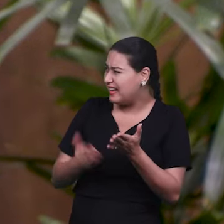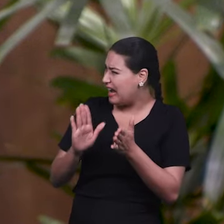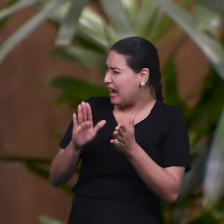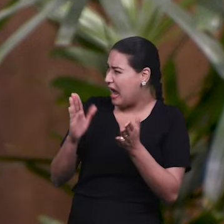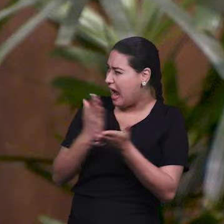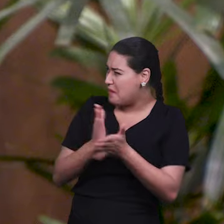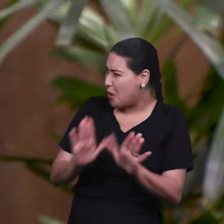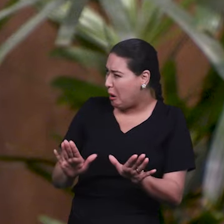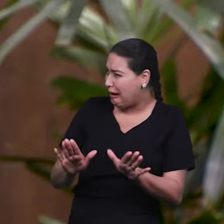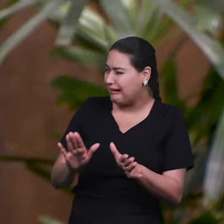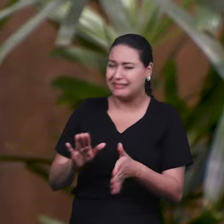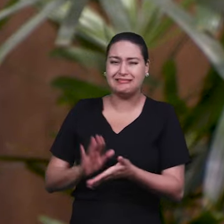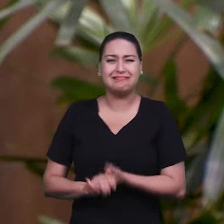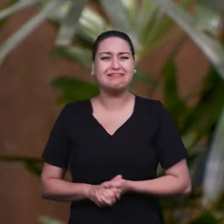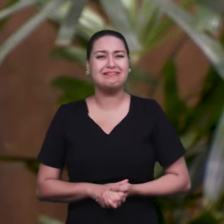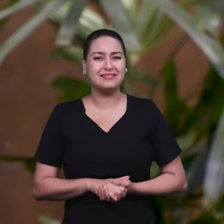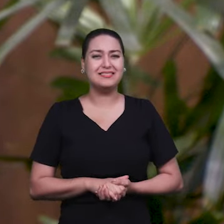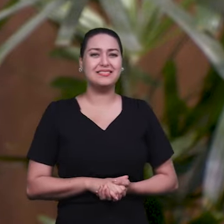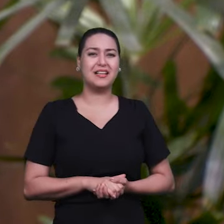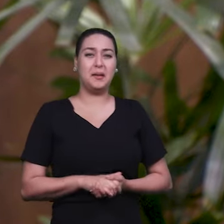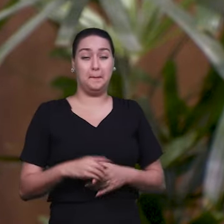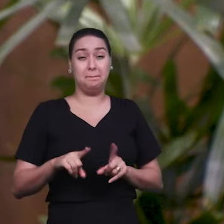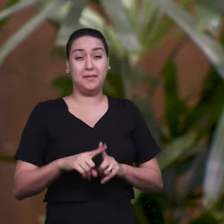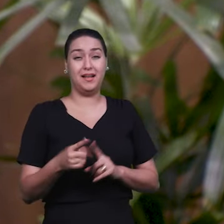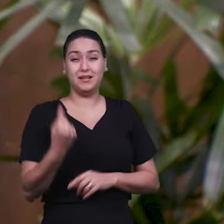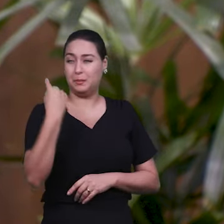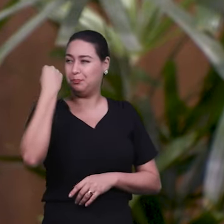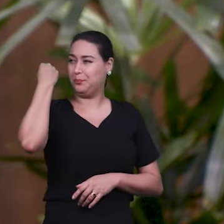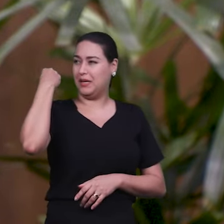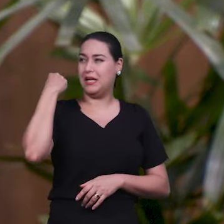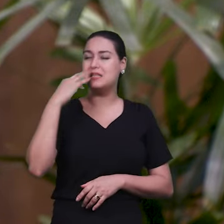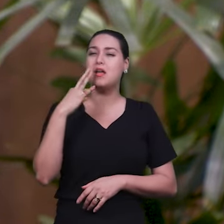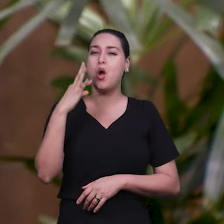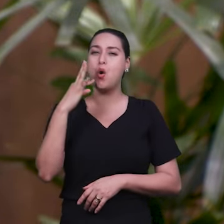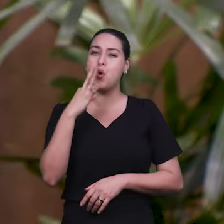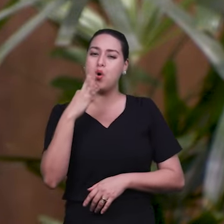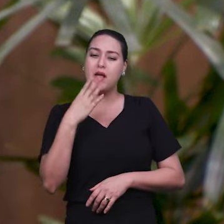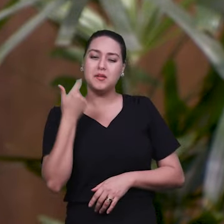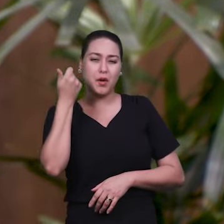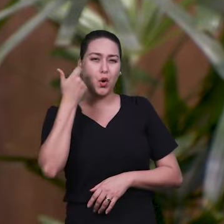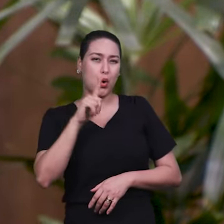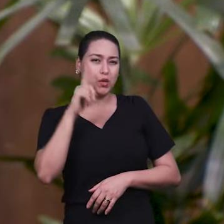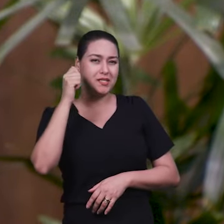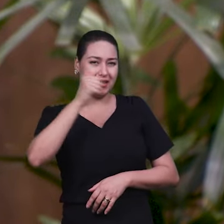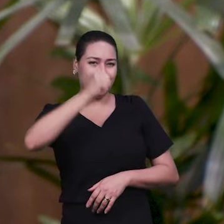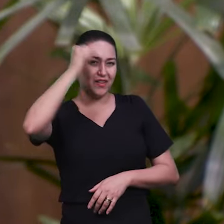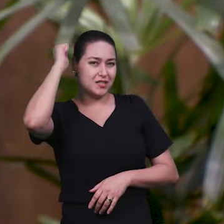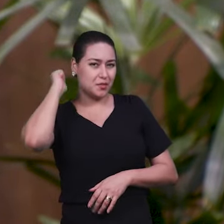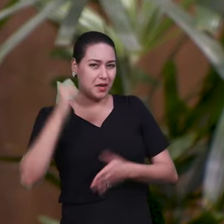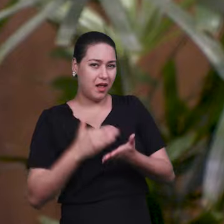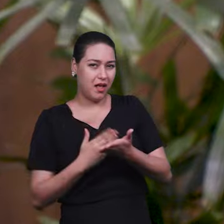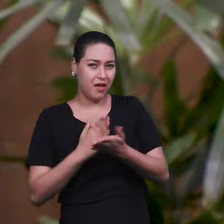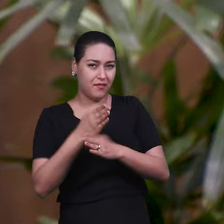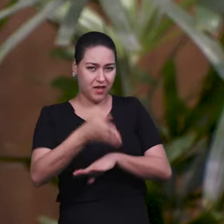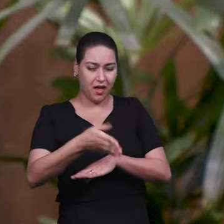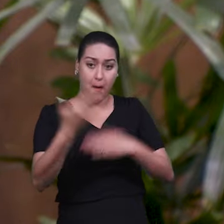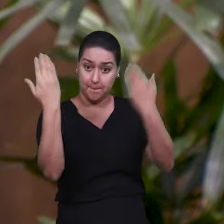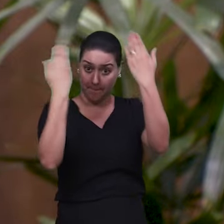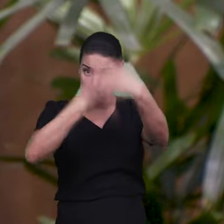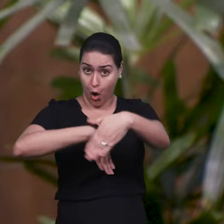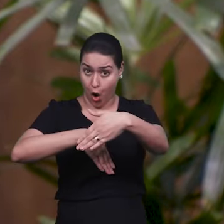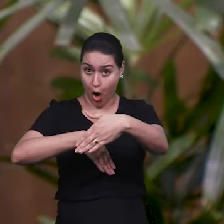época, o conhecimento que me deu base para entrar, mesmo sendo um curso de iniciação, eu tive que fazer uma prova.